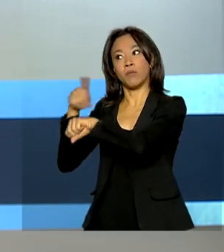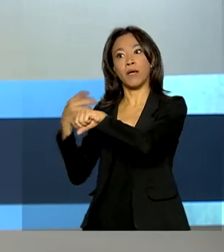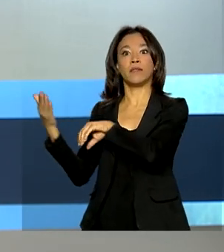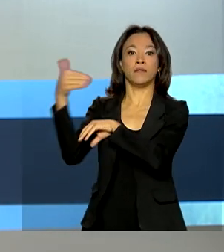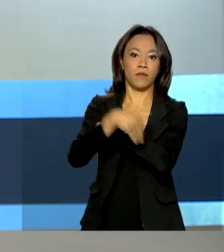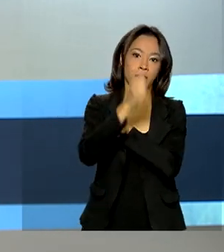Brasil.